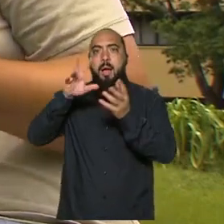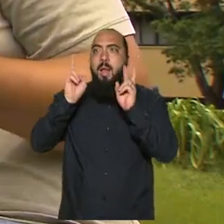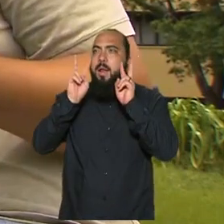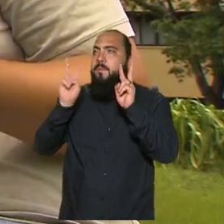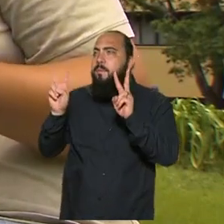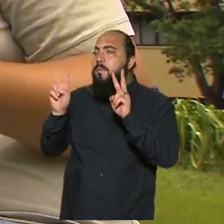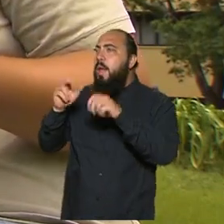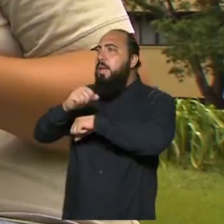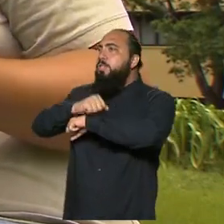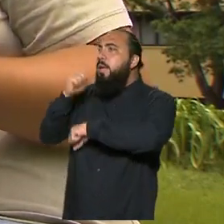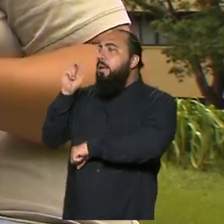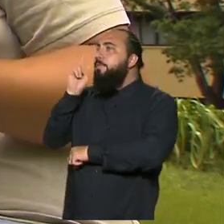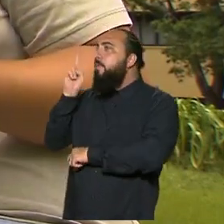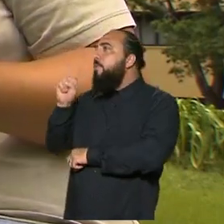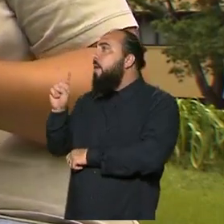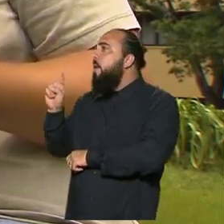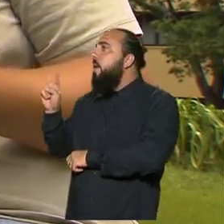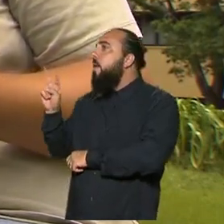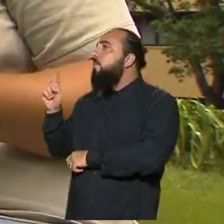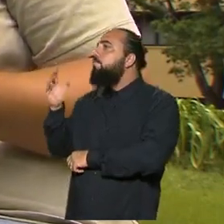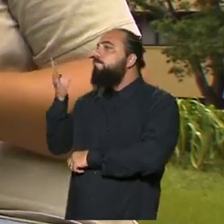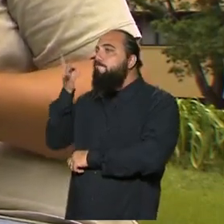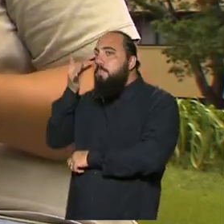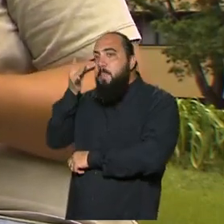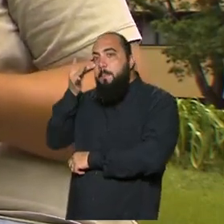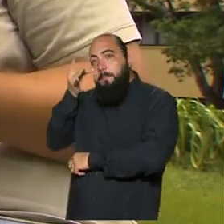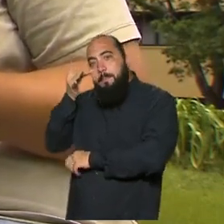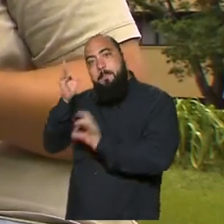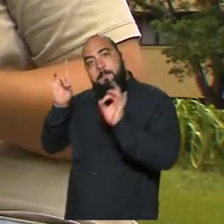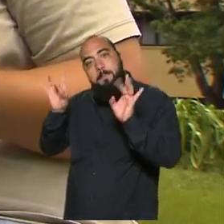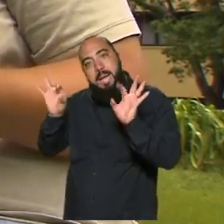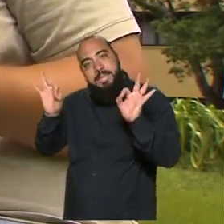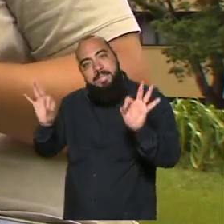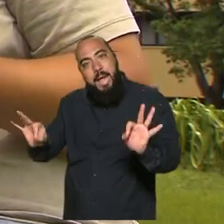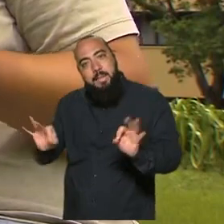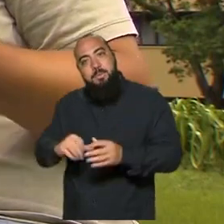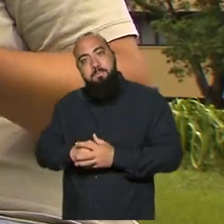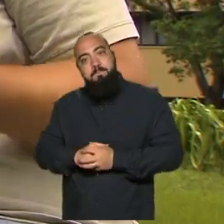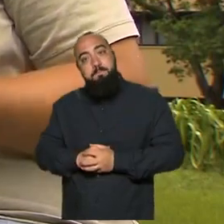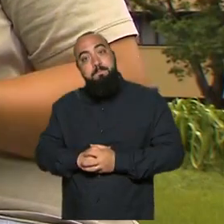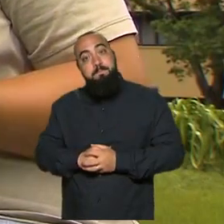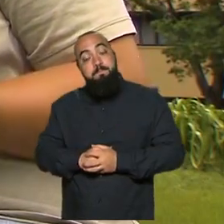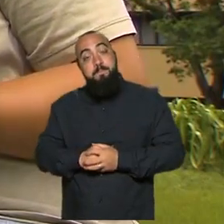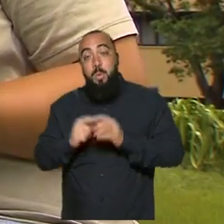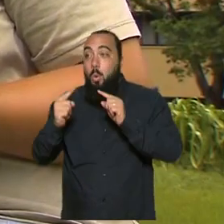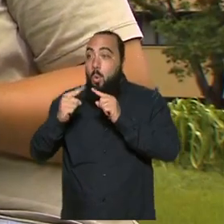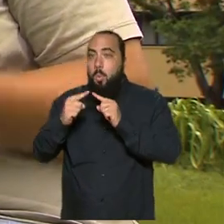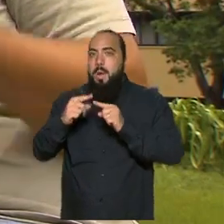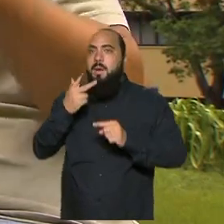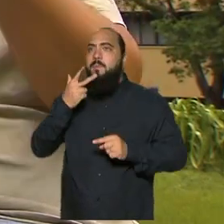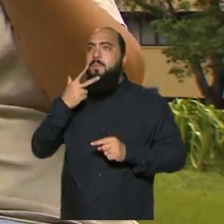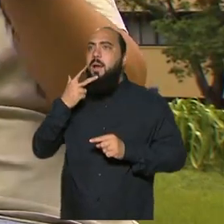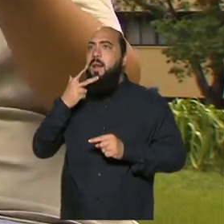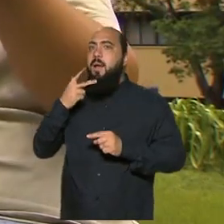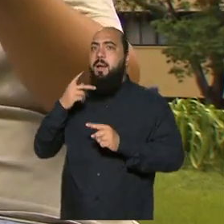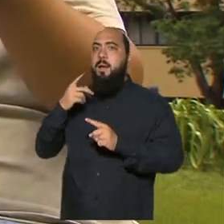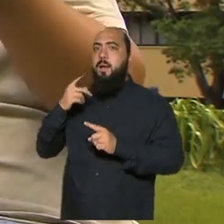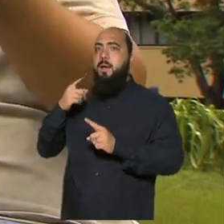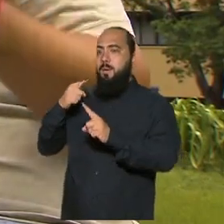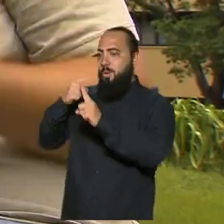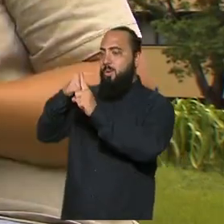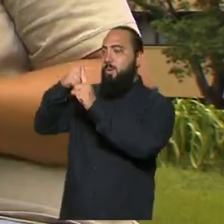sua janela e verificar o que está sendo falado. A gente fala de Cruzeiro do Sul, por exemplo,